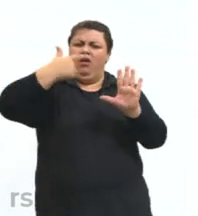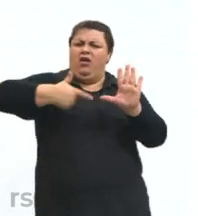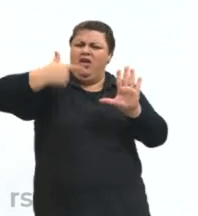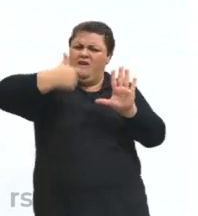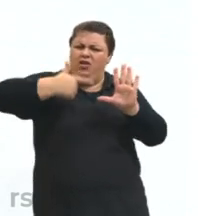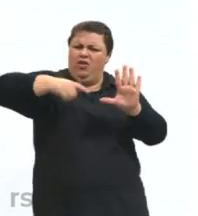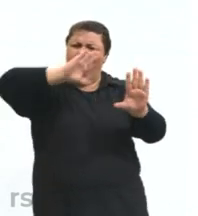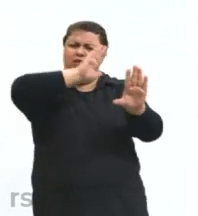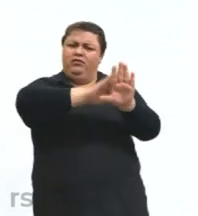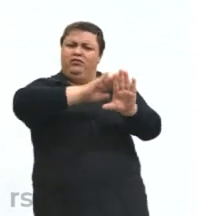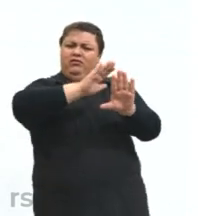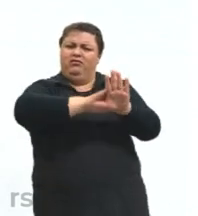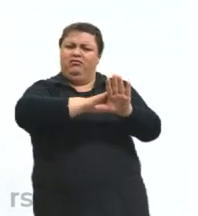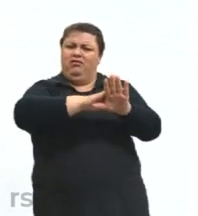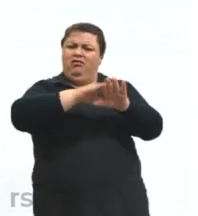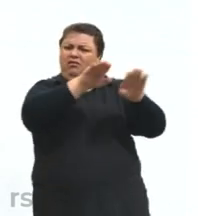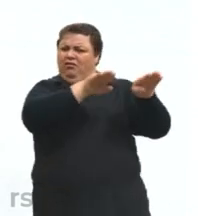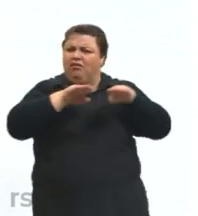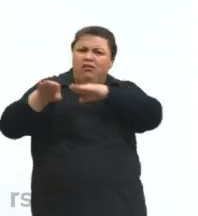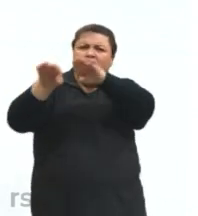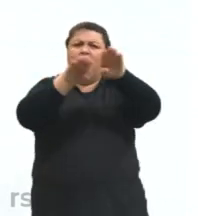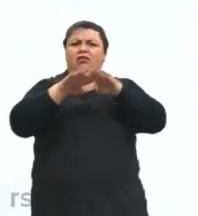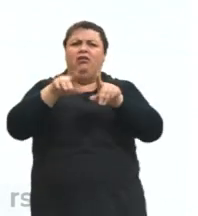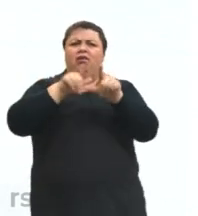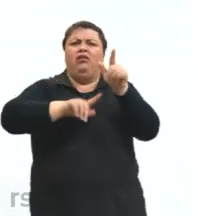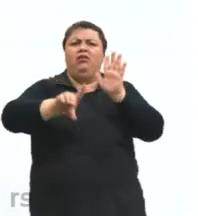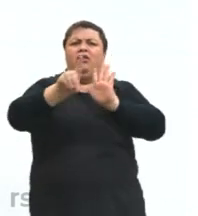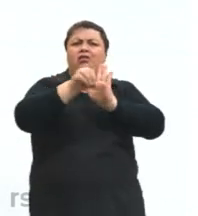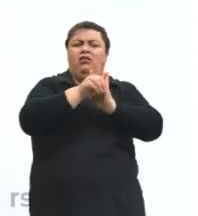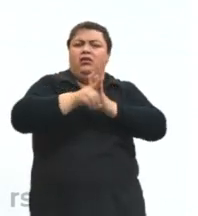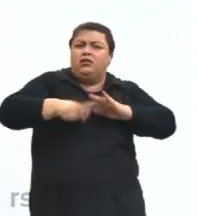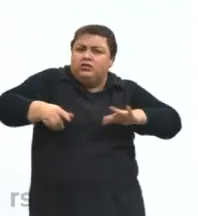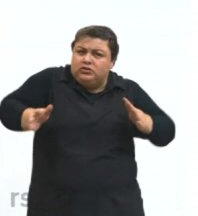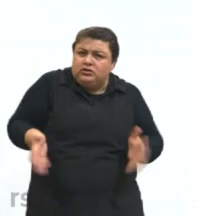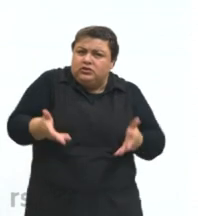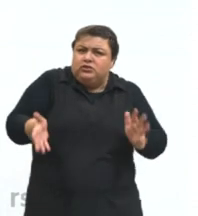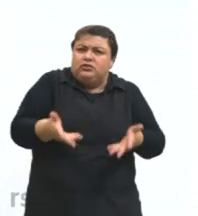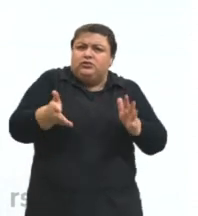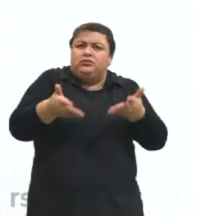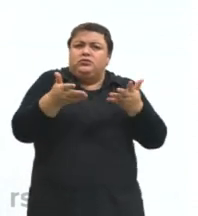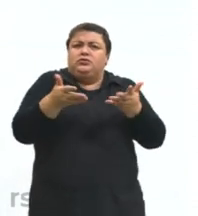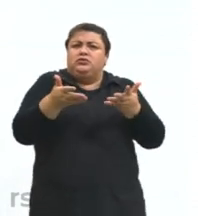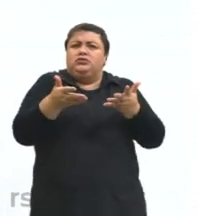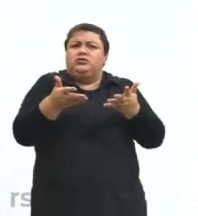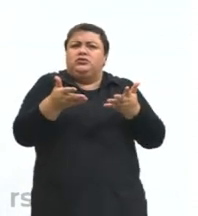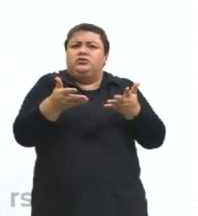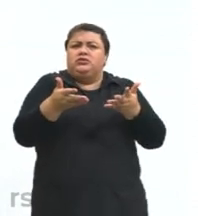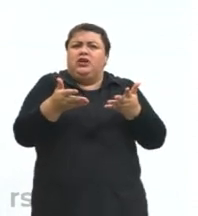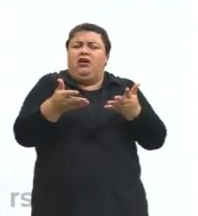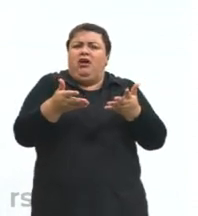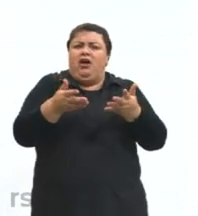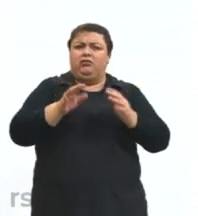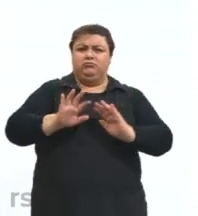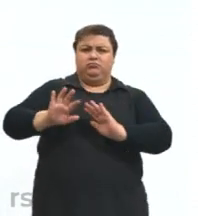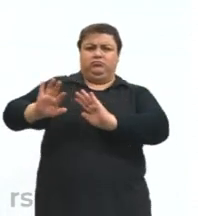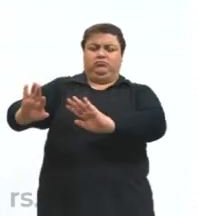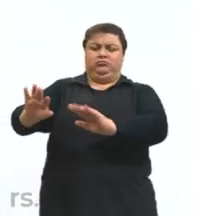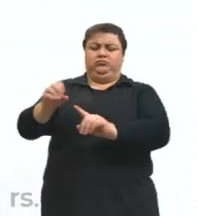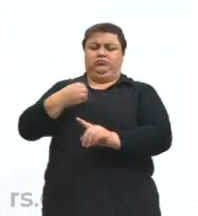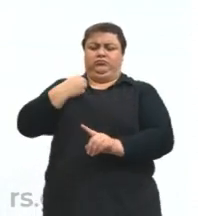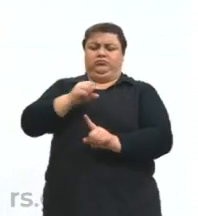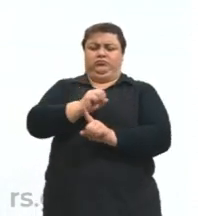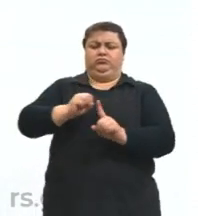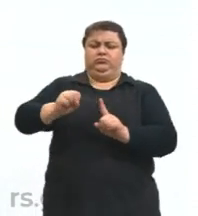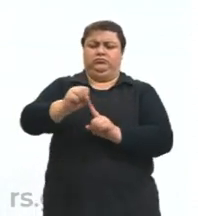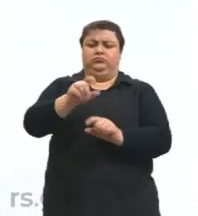igualdade letra D estimular a abdicação da vida social e